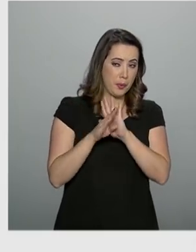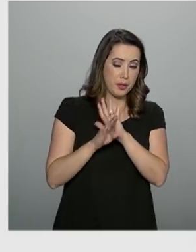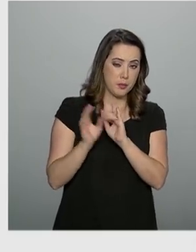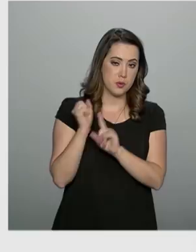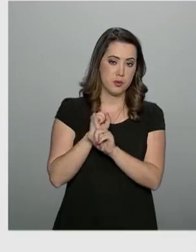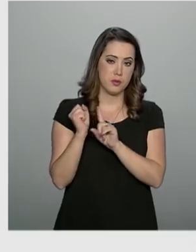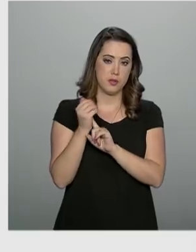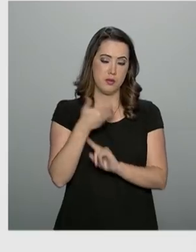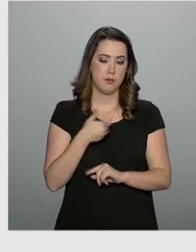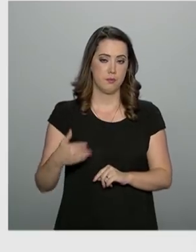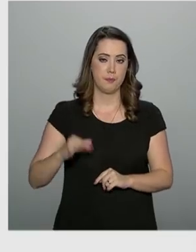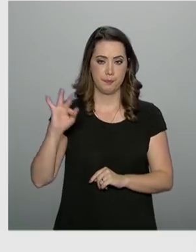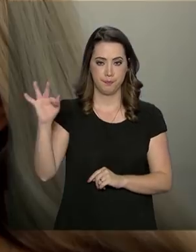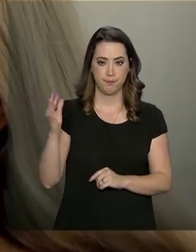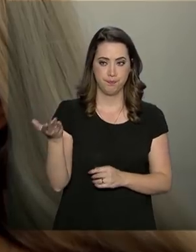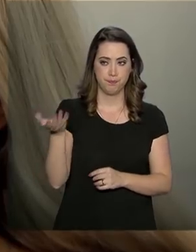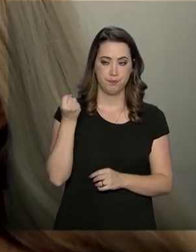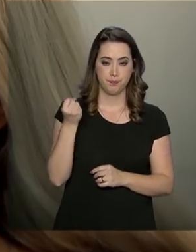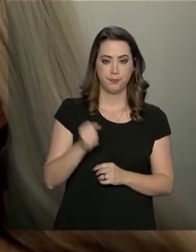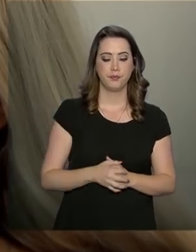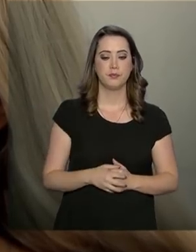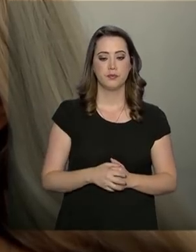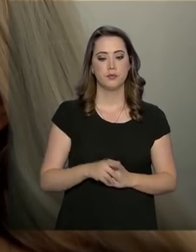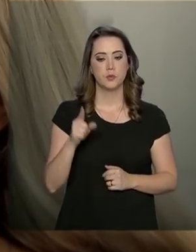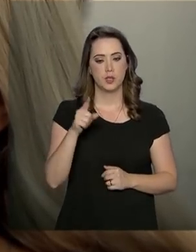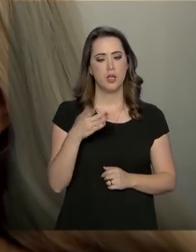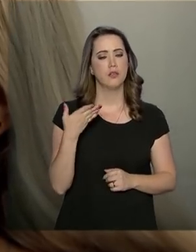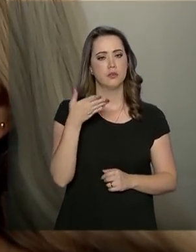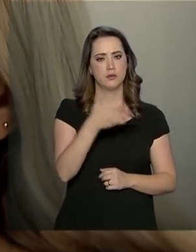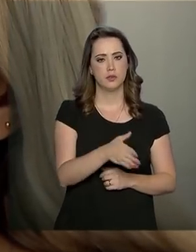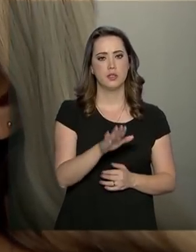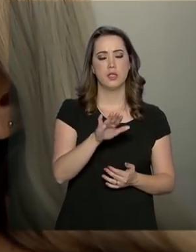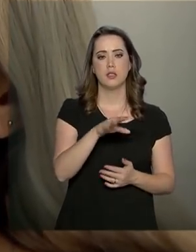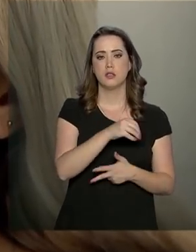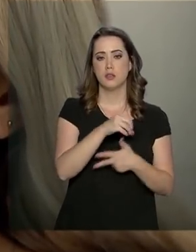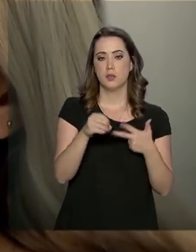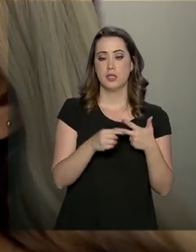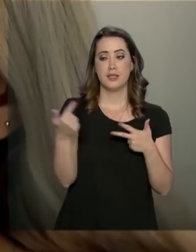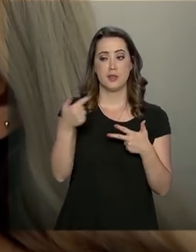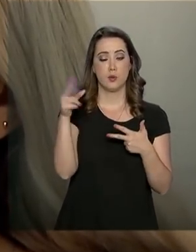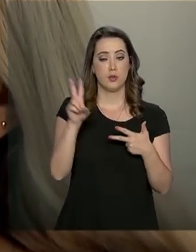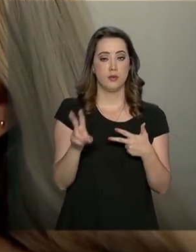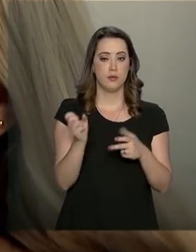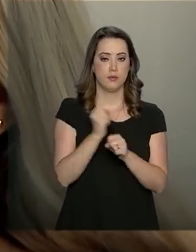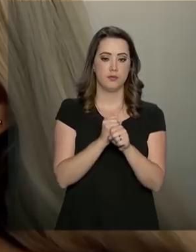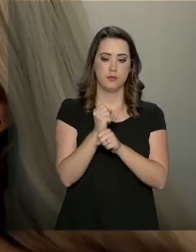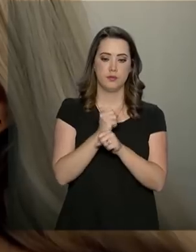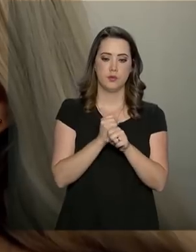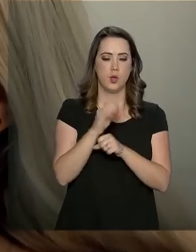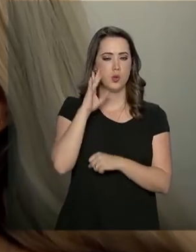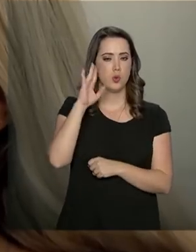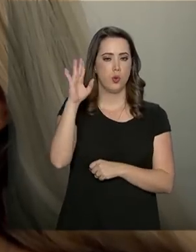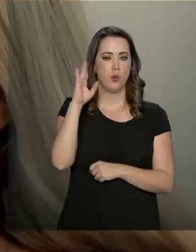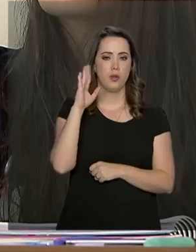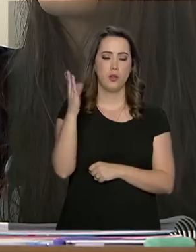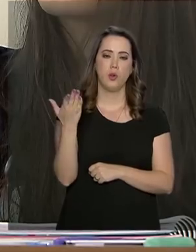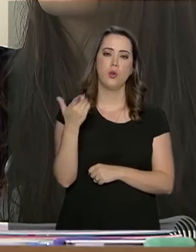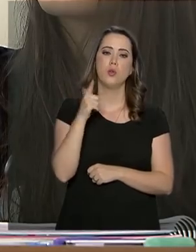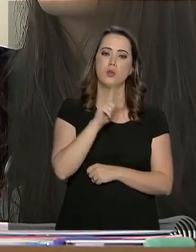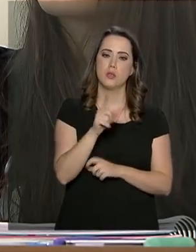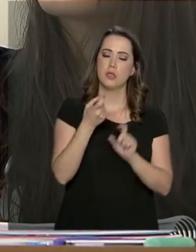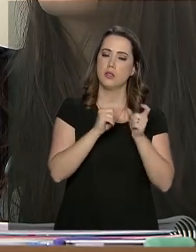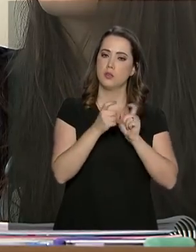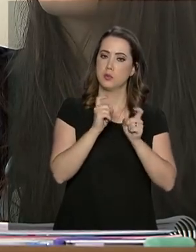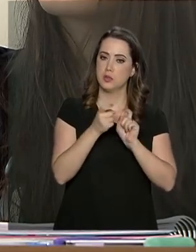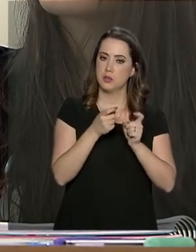Sociais do Governo Federal. A Gabriela vai tentar o Enem pela segunda vez este ano. Ela sonha com uma vaga no curso de